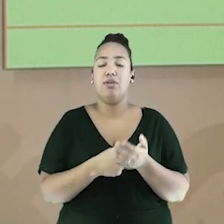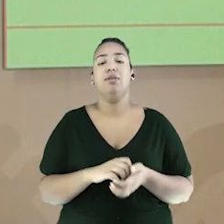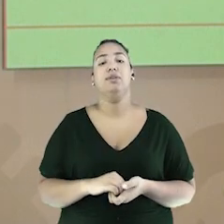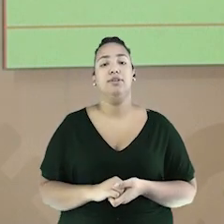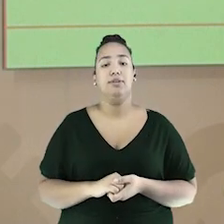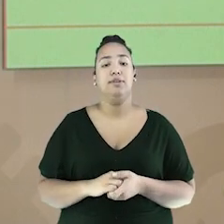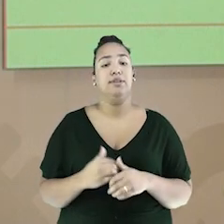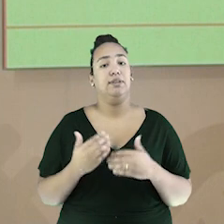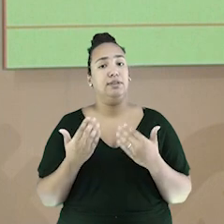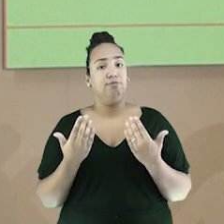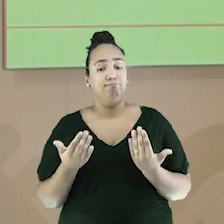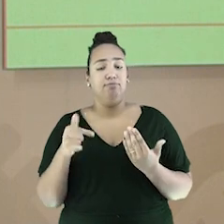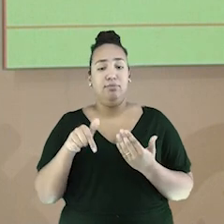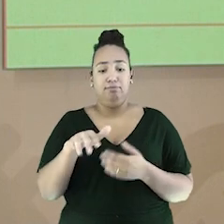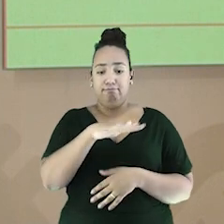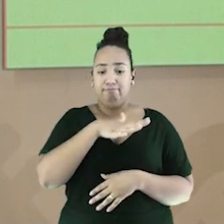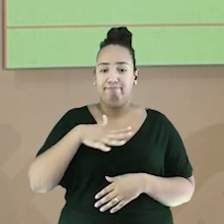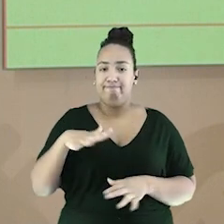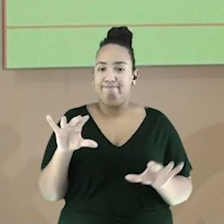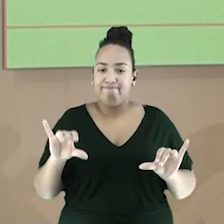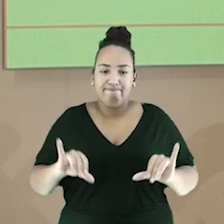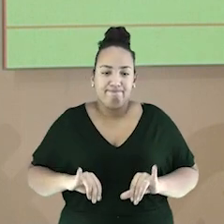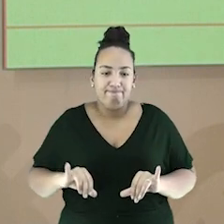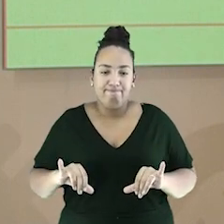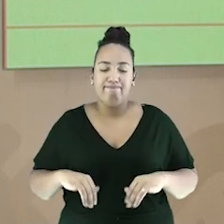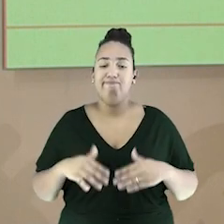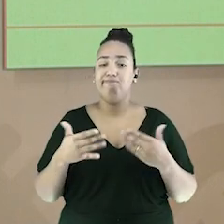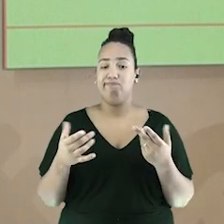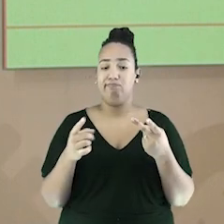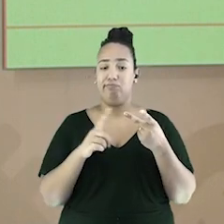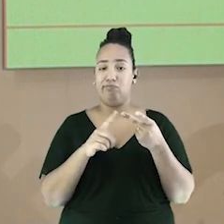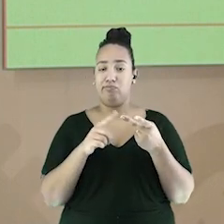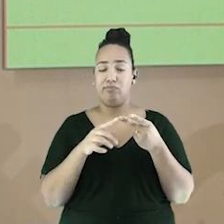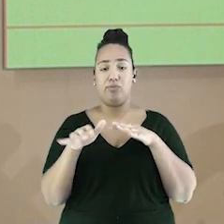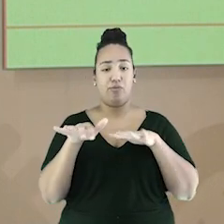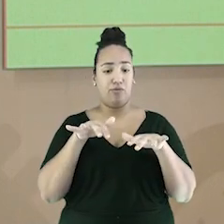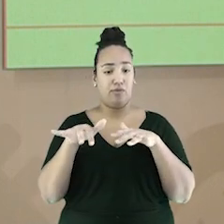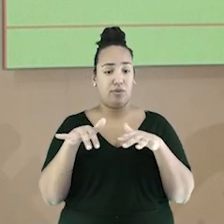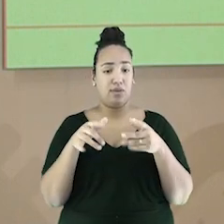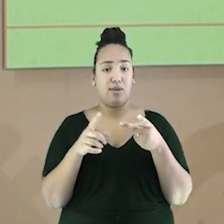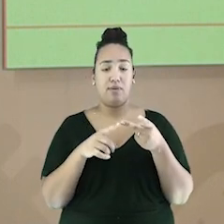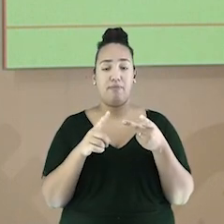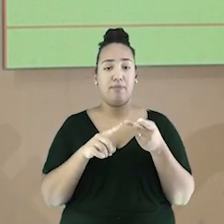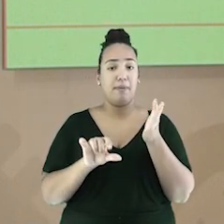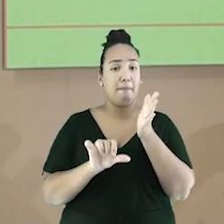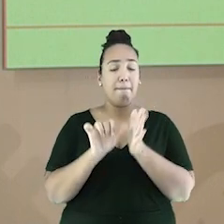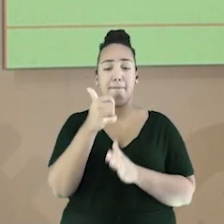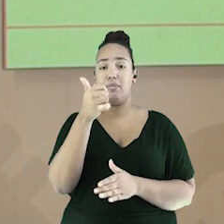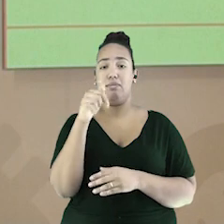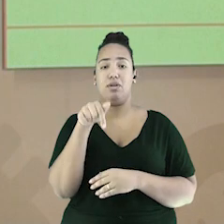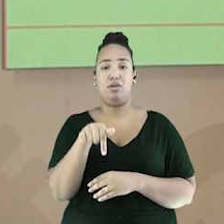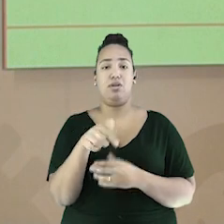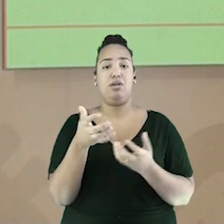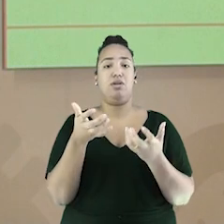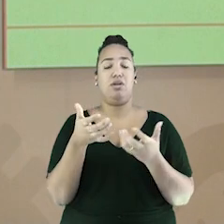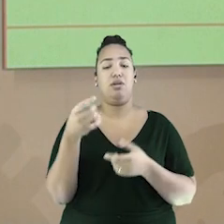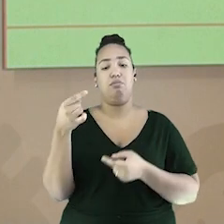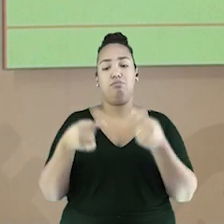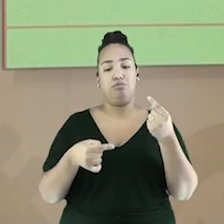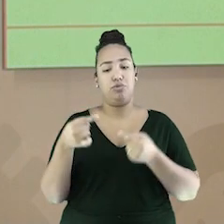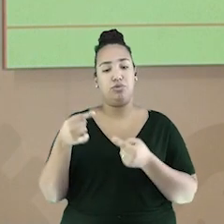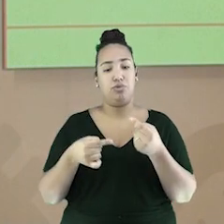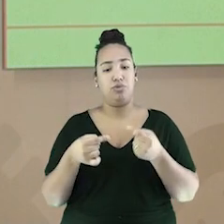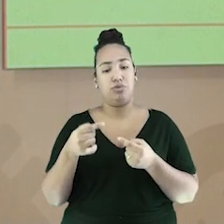o movimento catista foi um dos primeiros a reivindicar a participação política do operário e defender